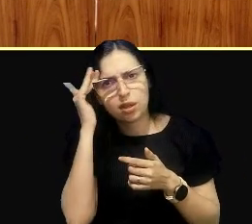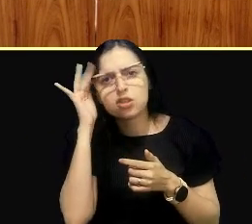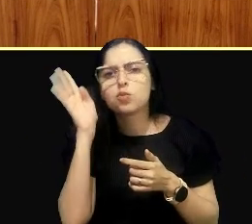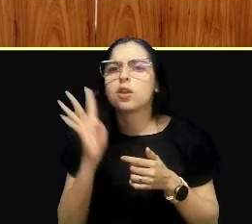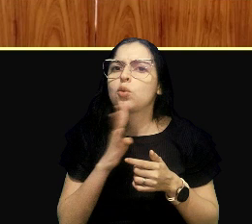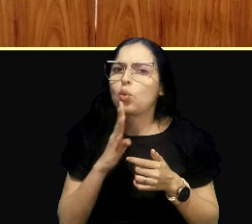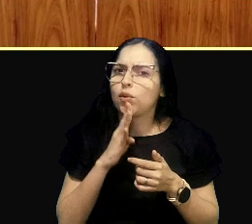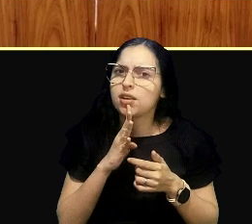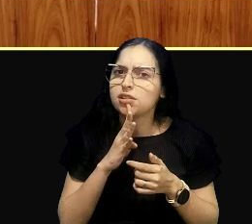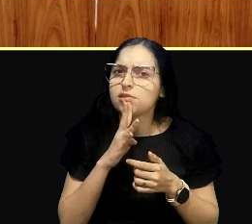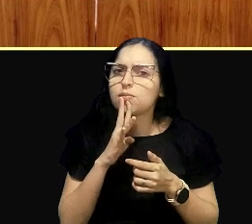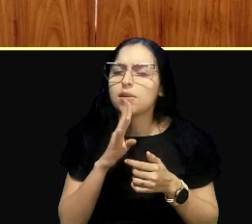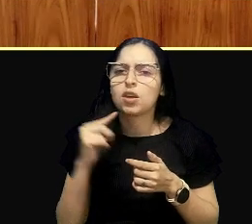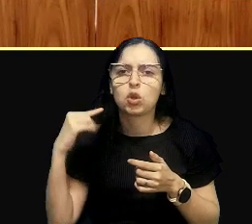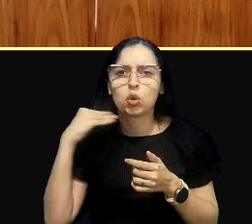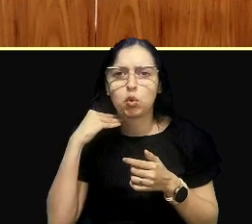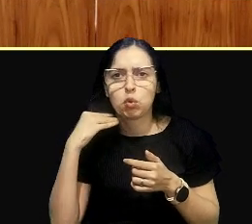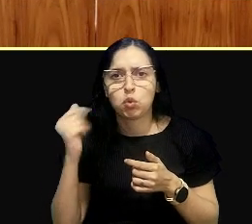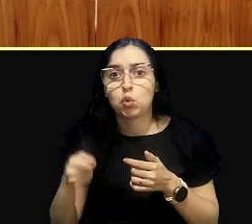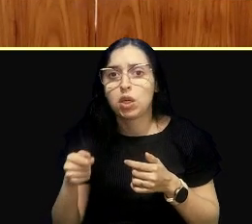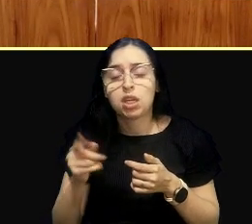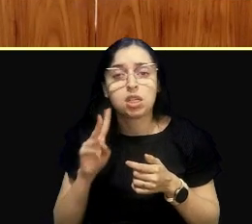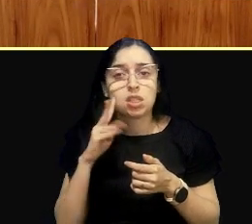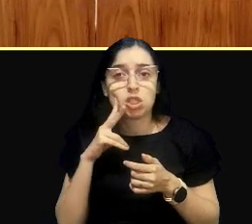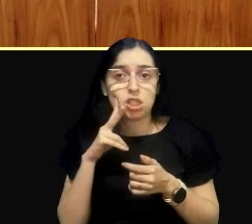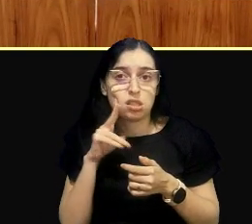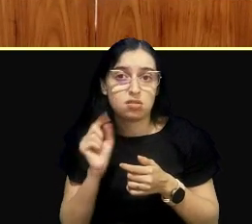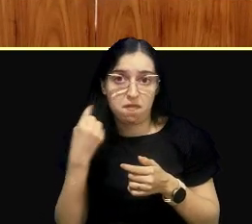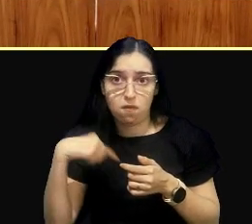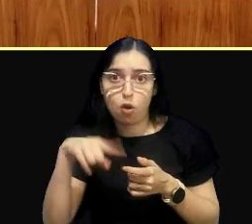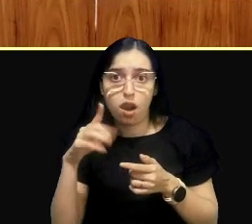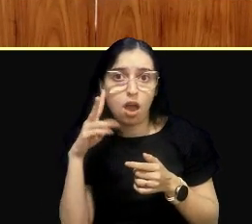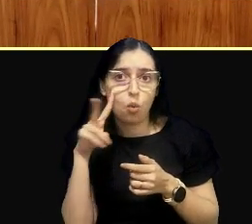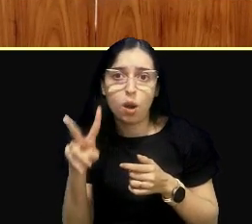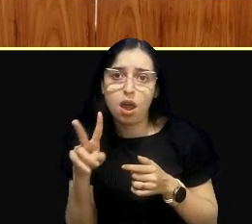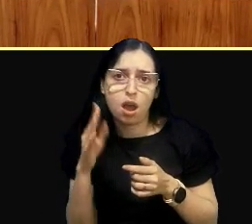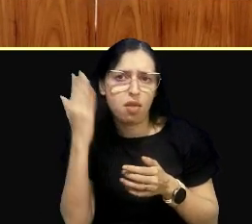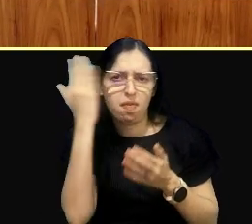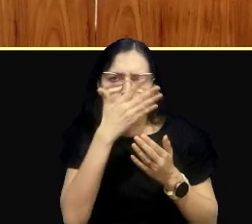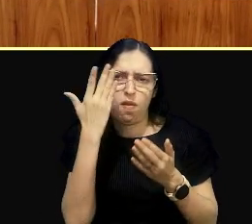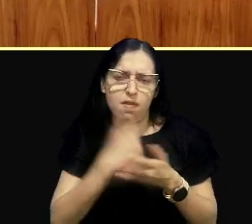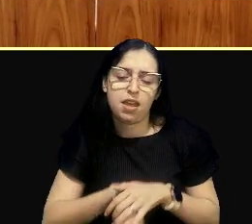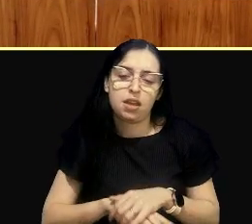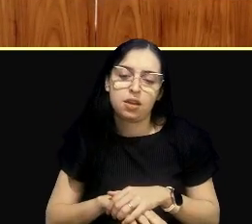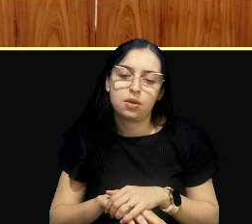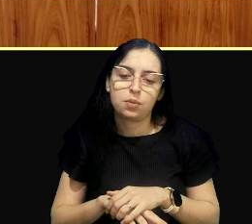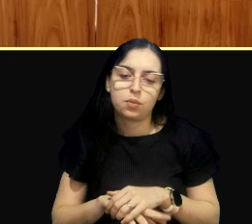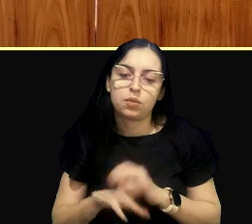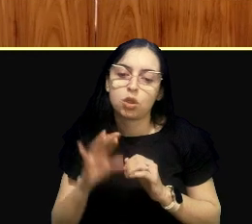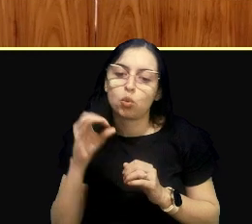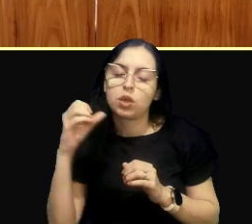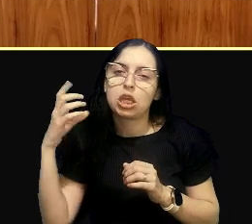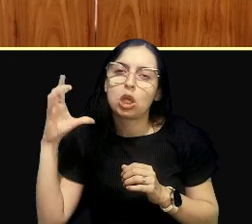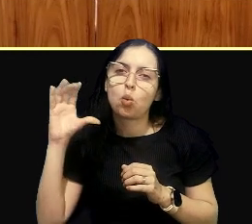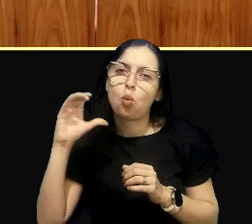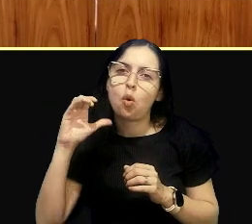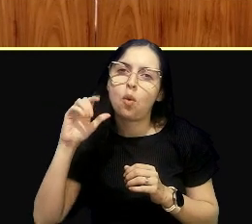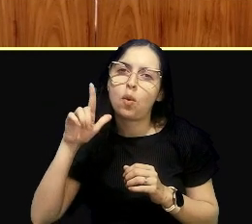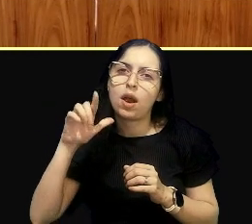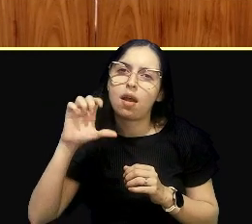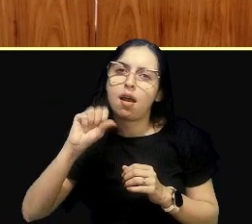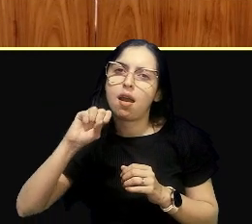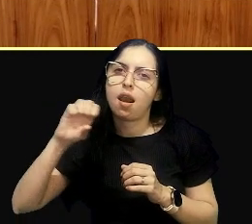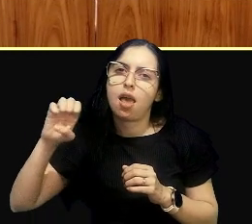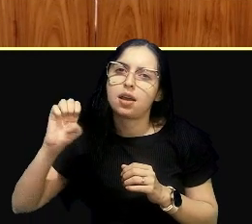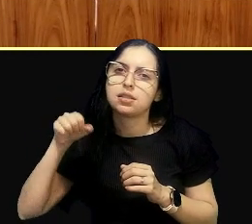juiz, se for olhar, ele não vai ver, né, assim, é, é, a, a questão do rio, da classe 4, também deve passar